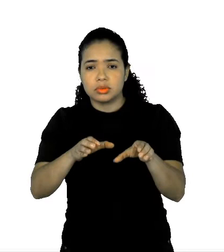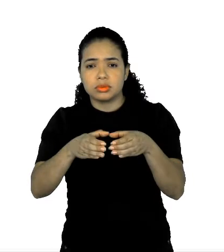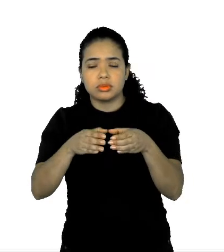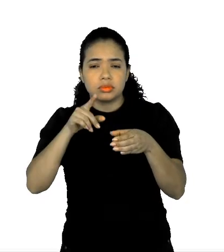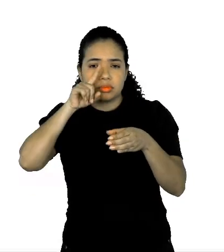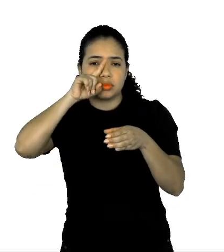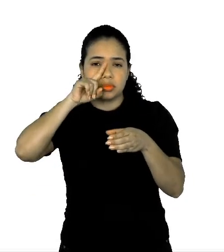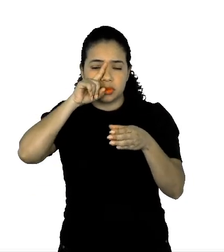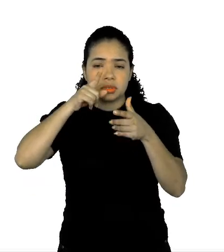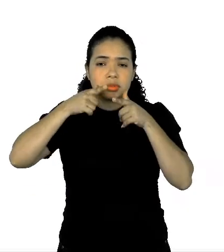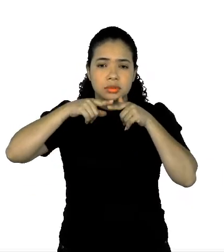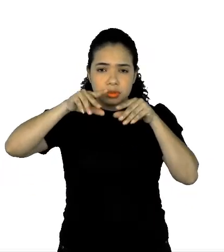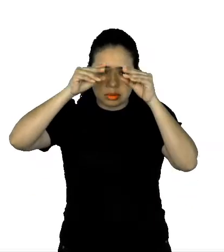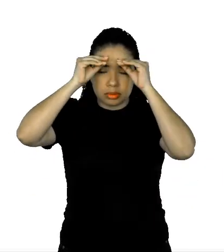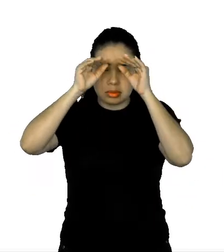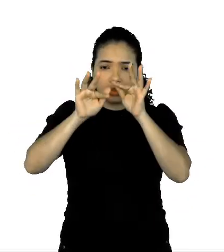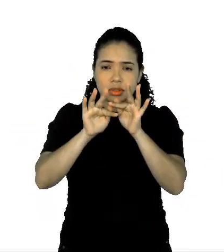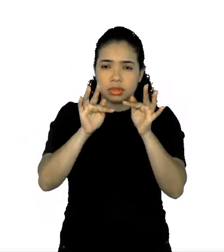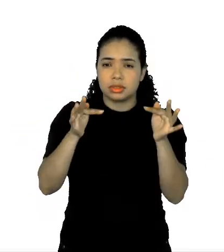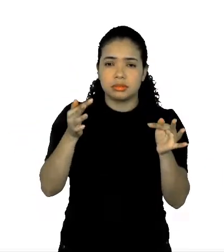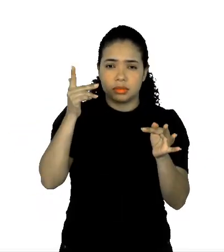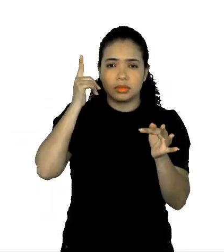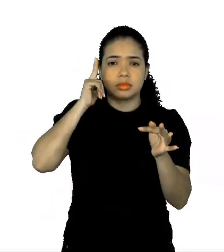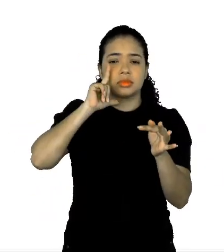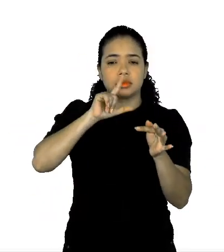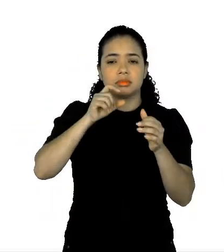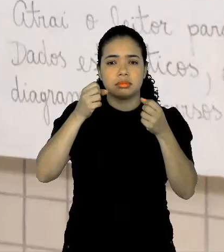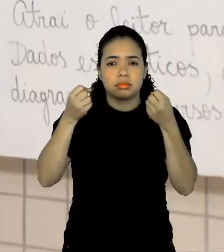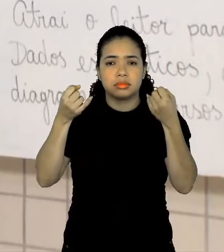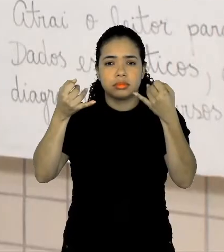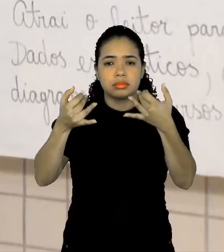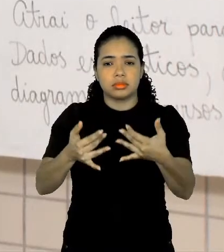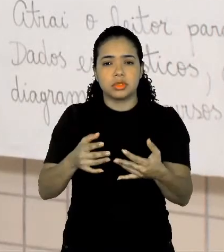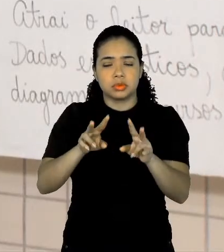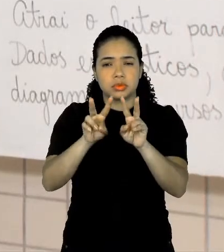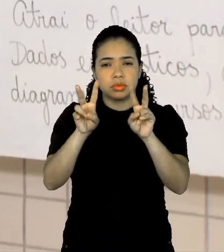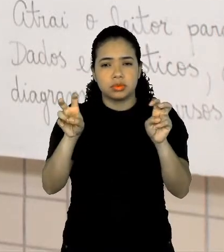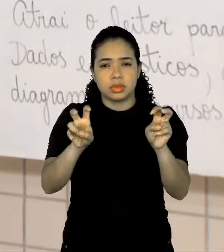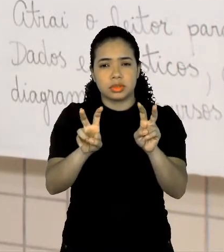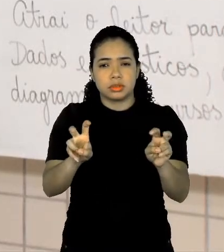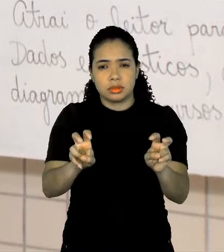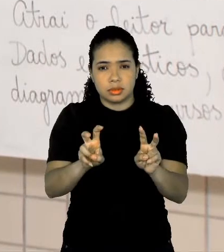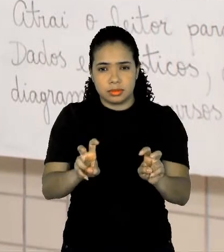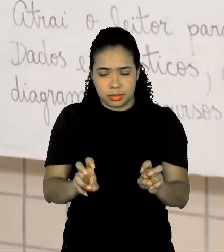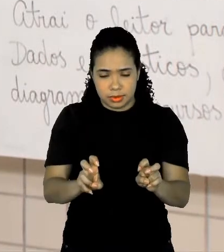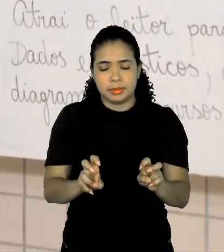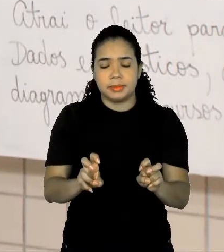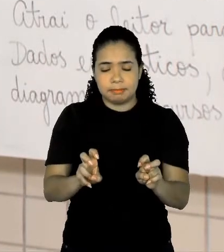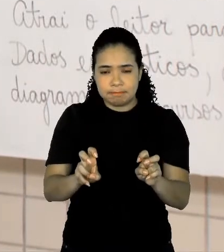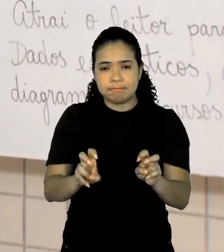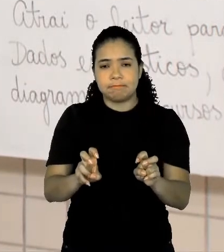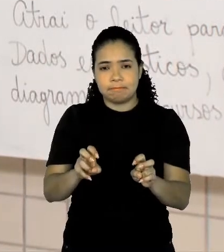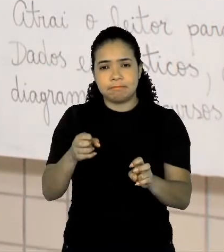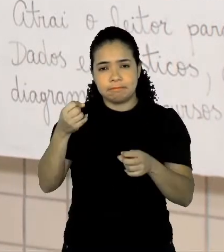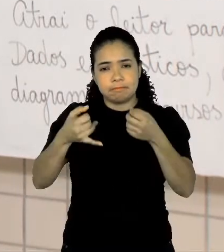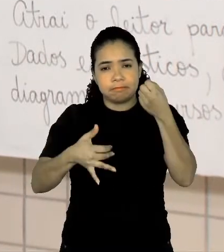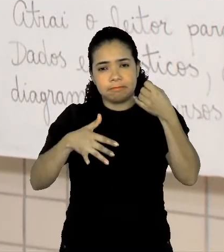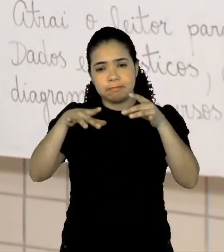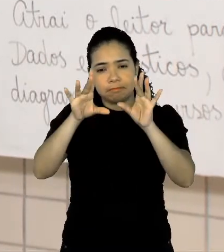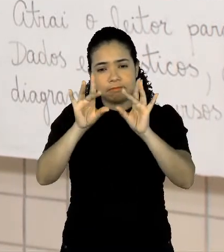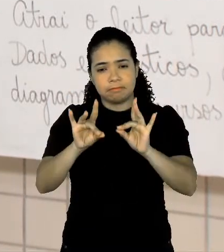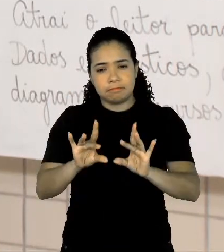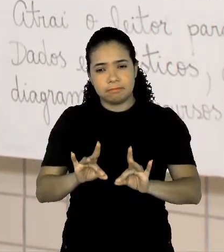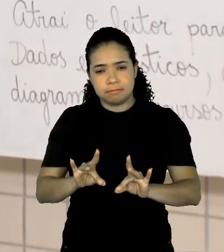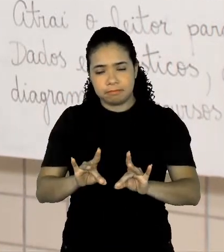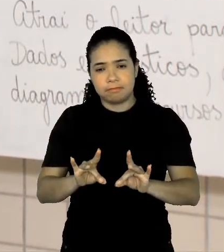com uma linguagem simples, ele consegue abordar todo o assunto, né, que está ao redor dessa doença.